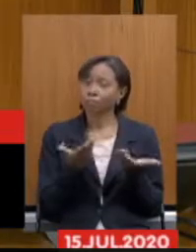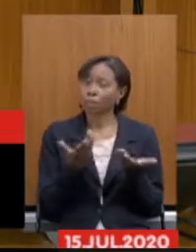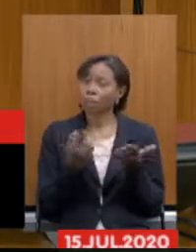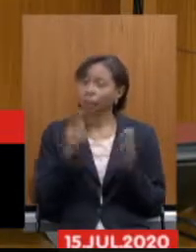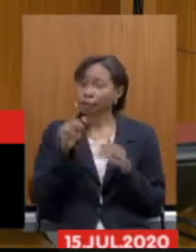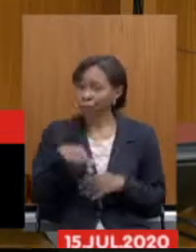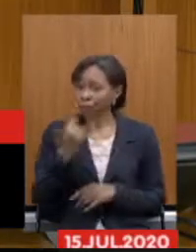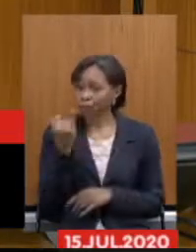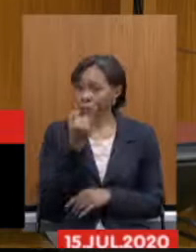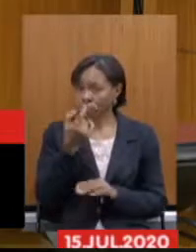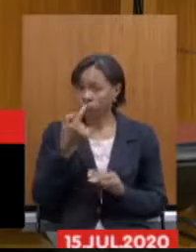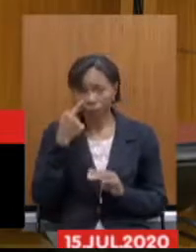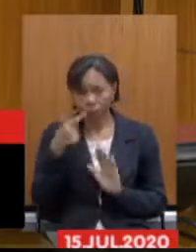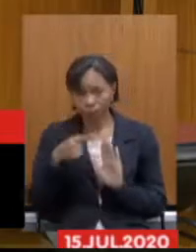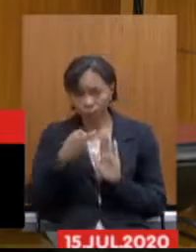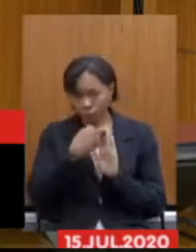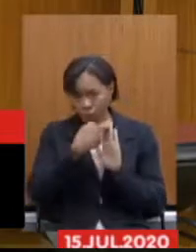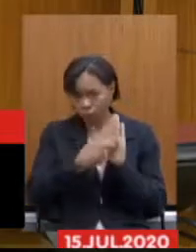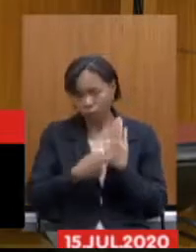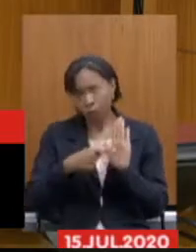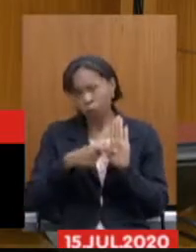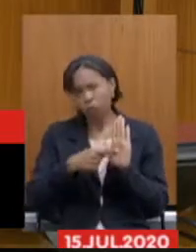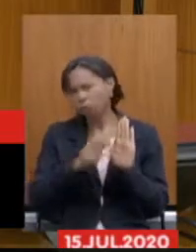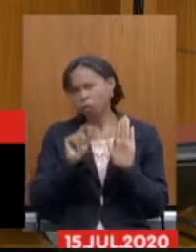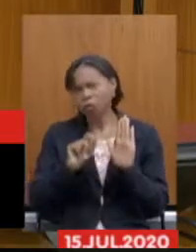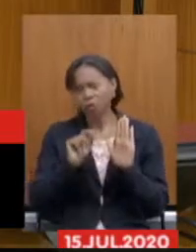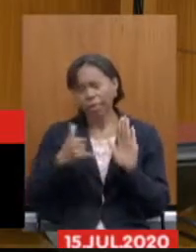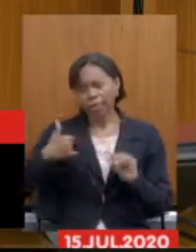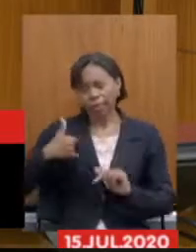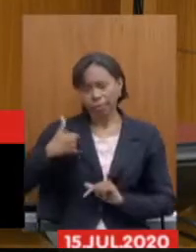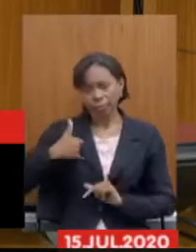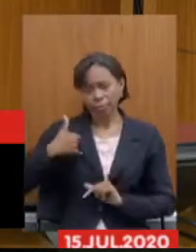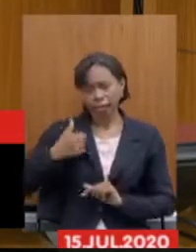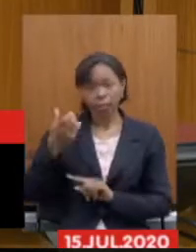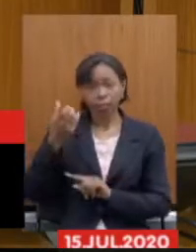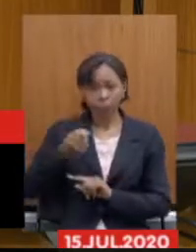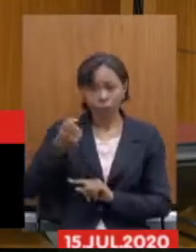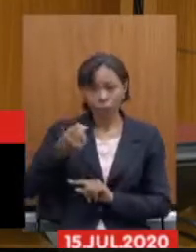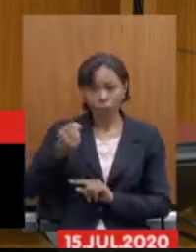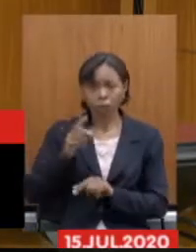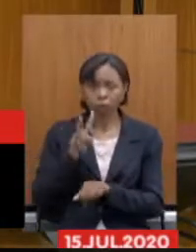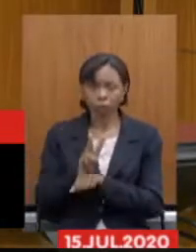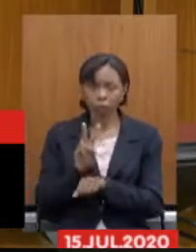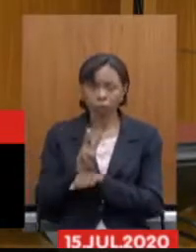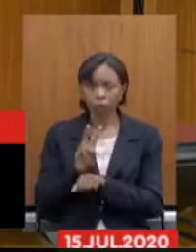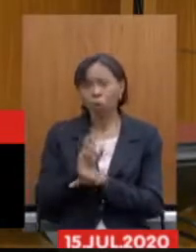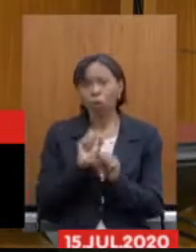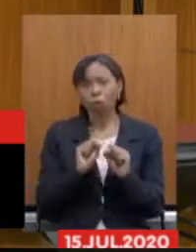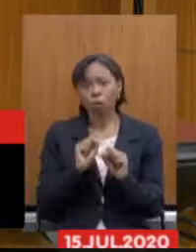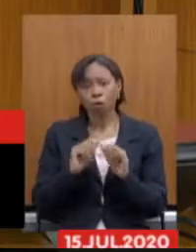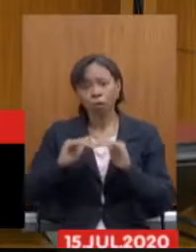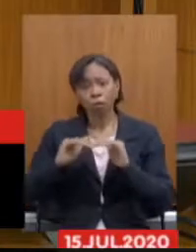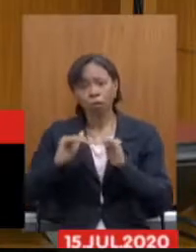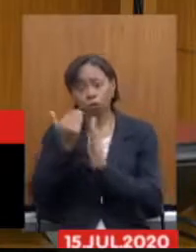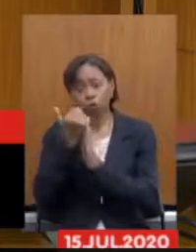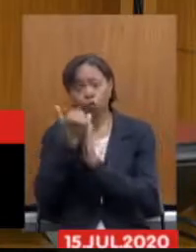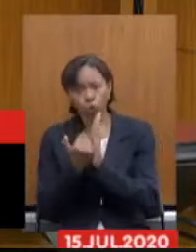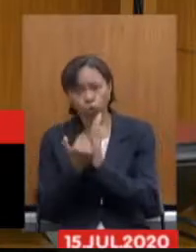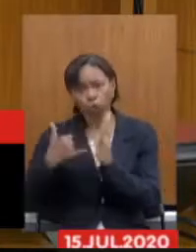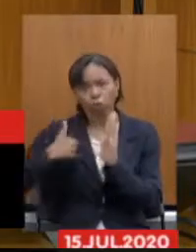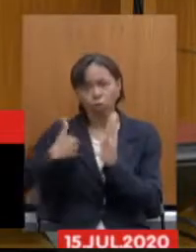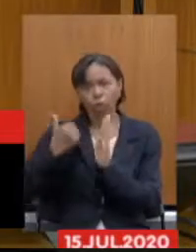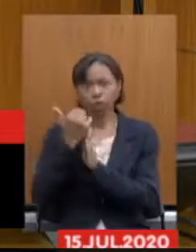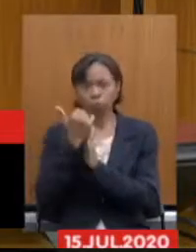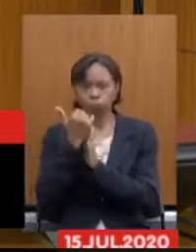deputado, que o texto traz que as idades para a pensão temporária poderiam ser reduzidas por